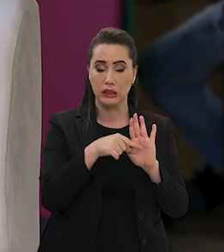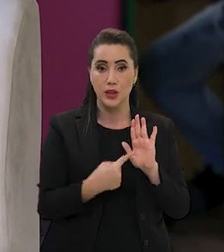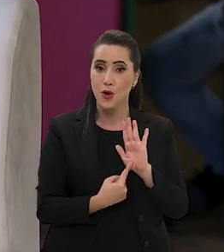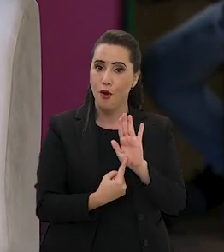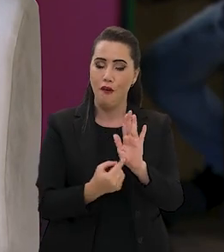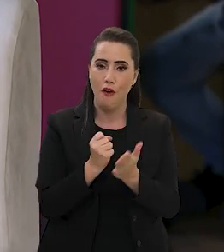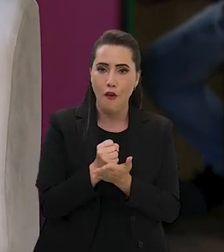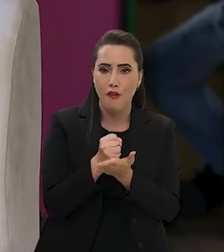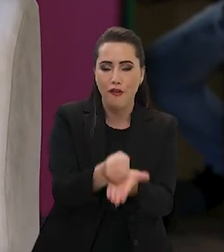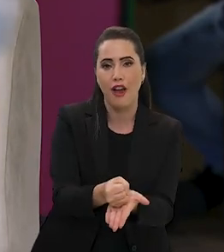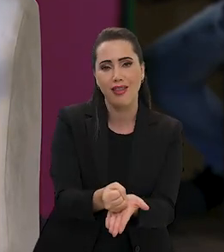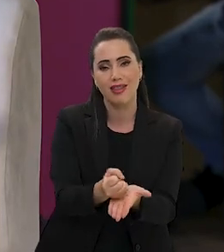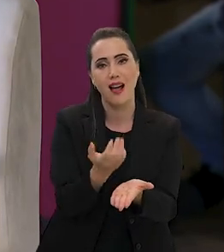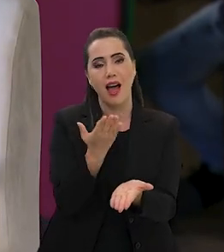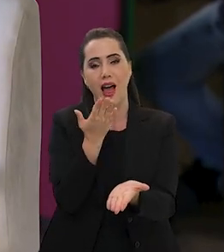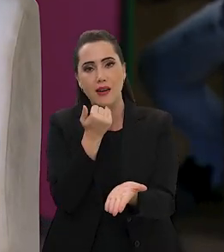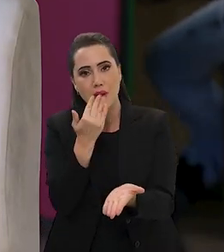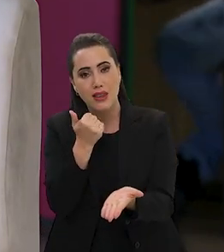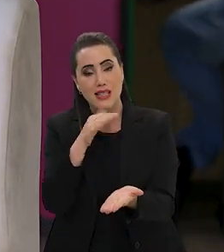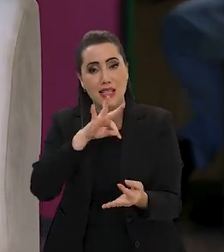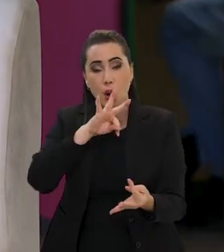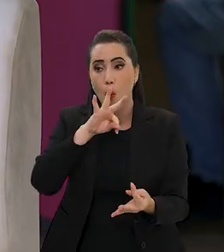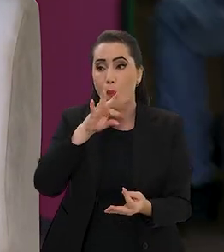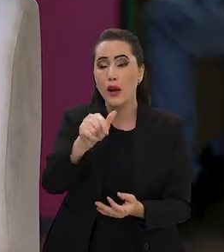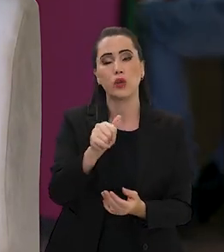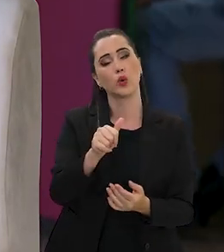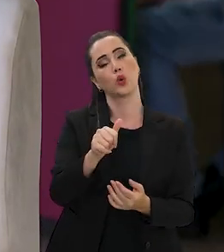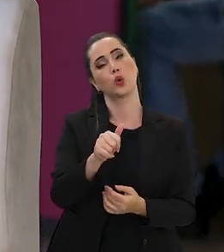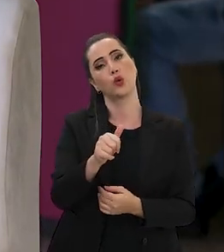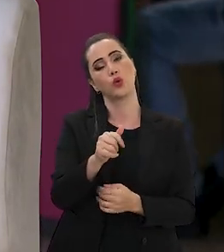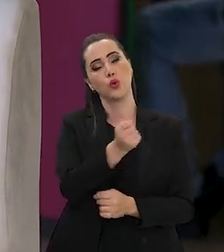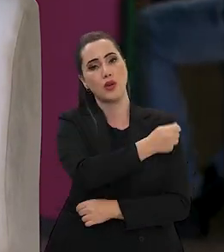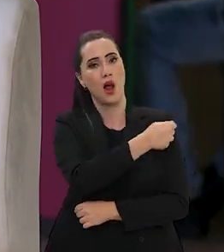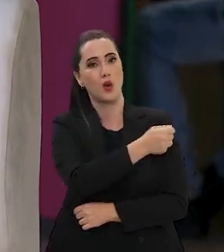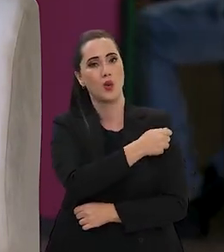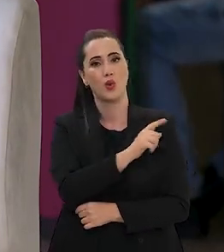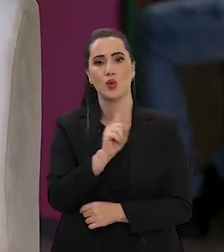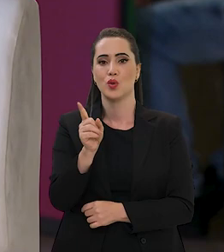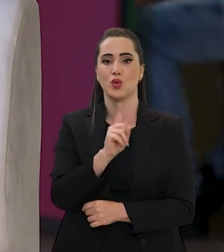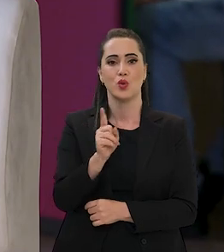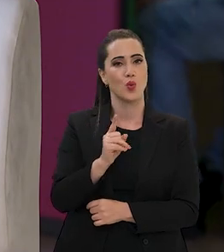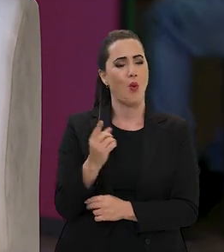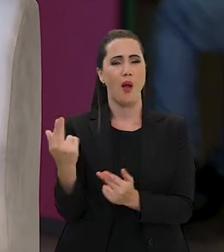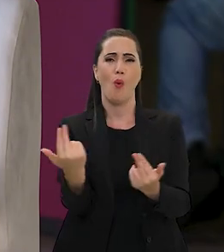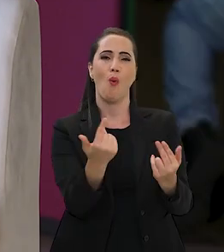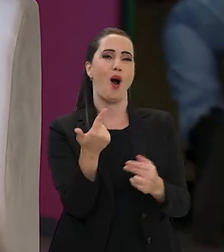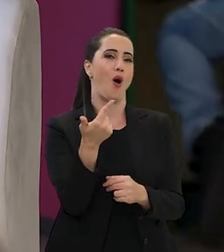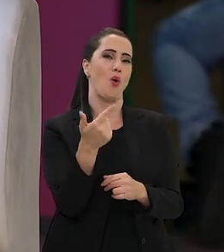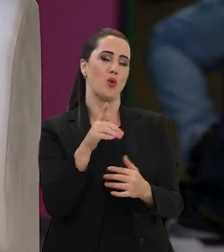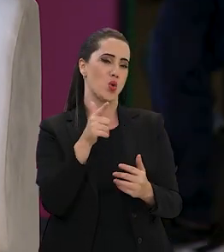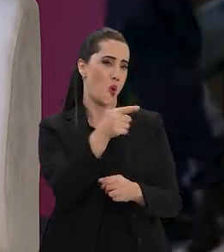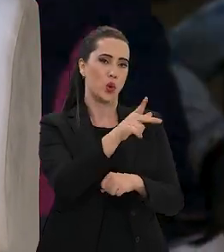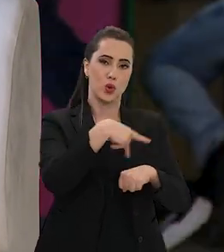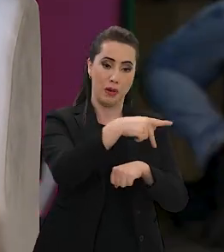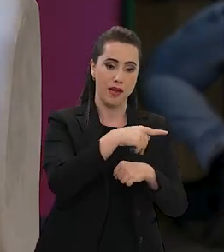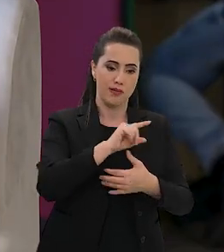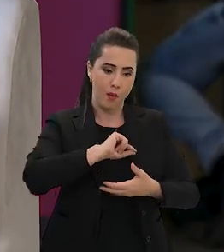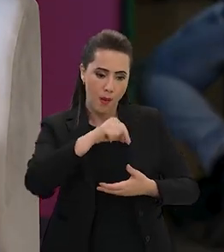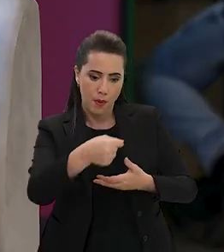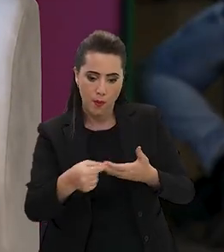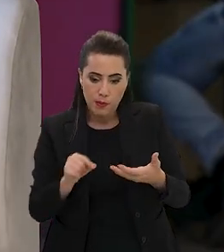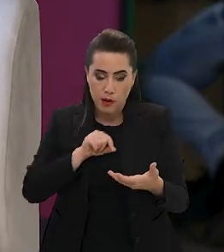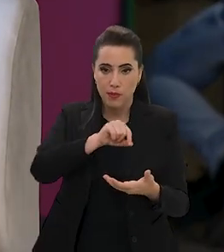nosso de trazer uma alimentação universal para todos os estudantes, isso não é a tônica encontrada no mundo.